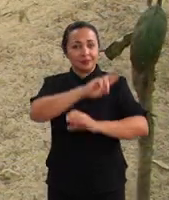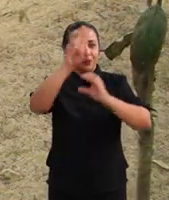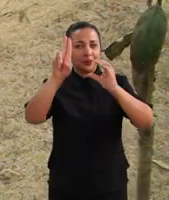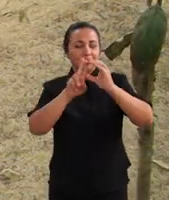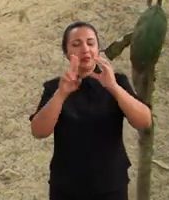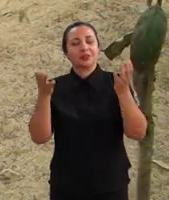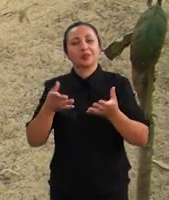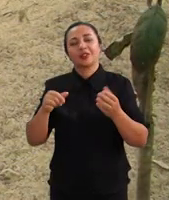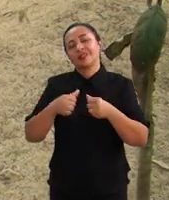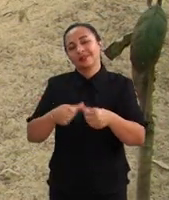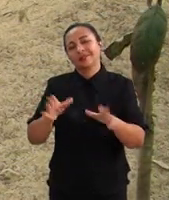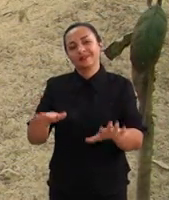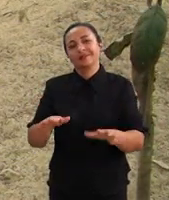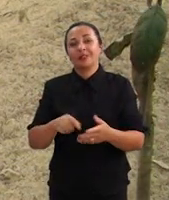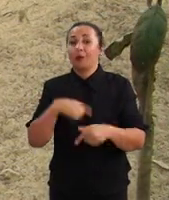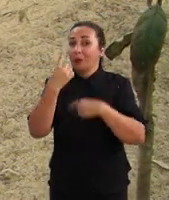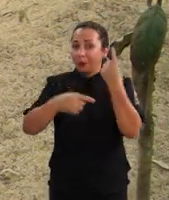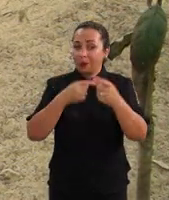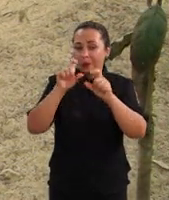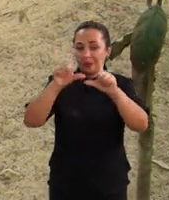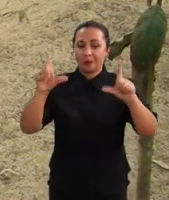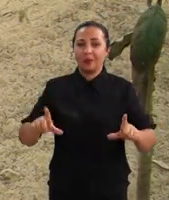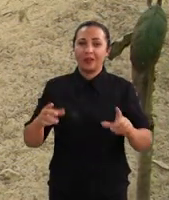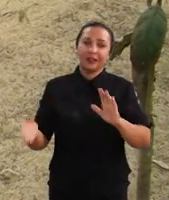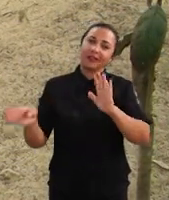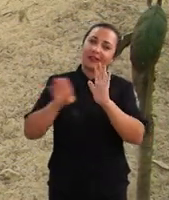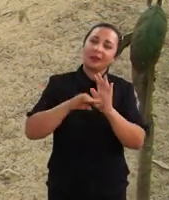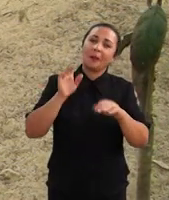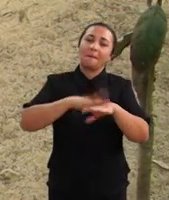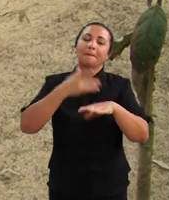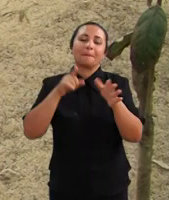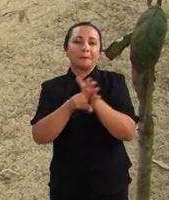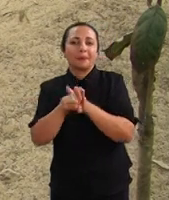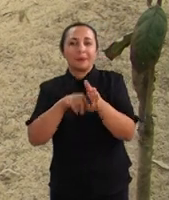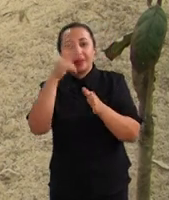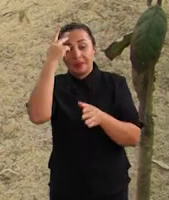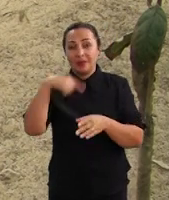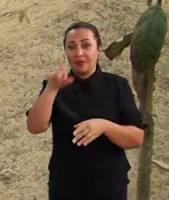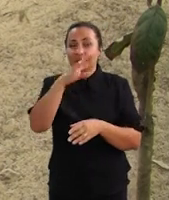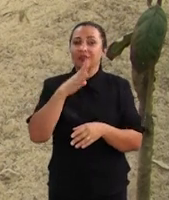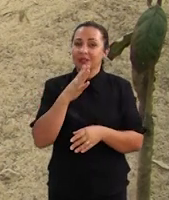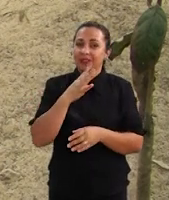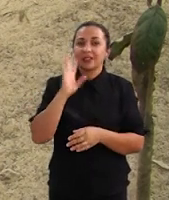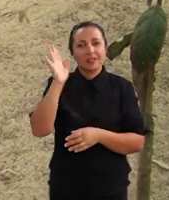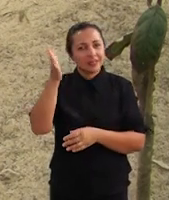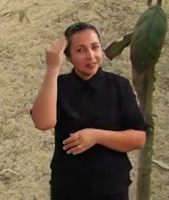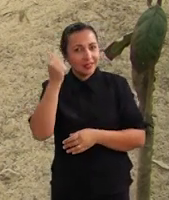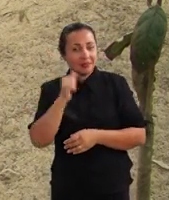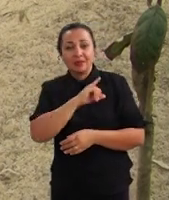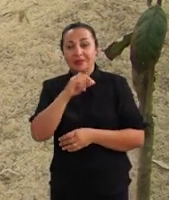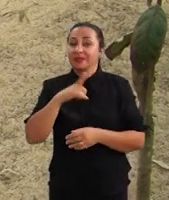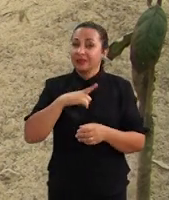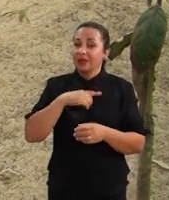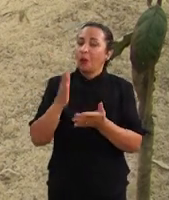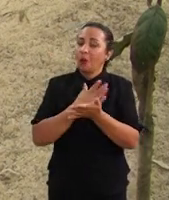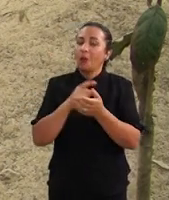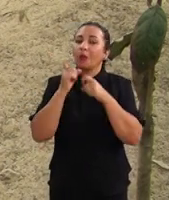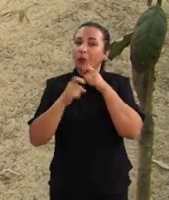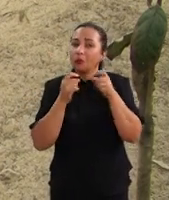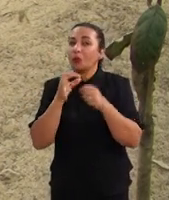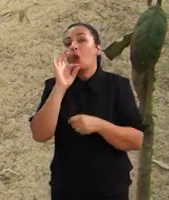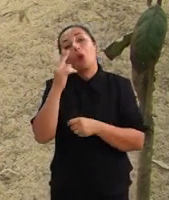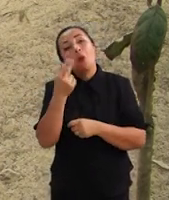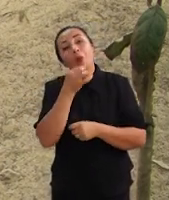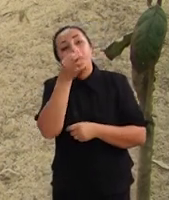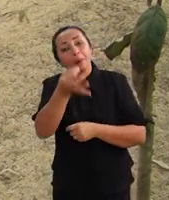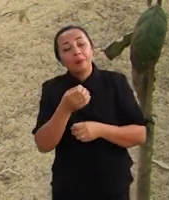E o Univerciência de hoje fica por aqui. O próximo programa traremos mais pesquisas para você conhecer. E já sabe, se tem alguma dúvida ou